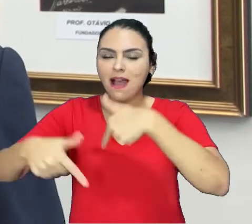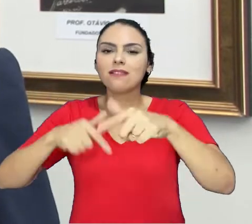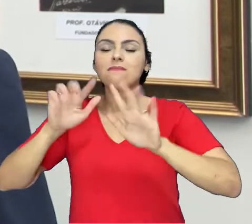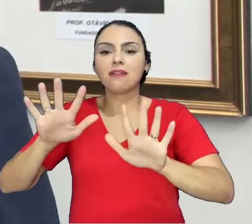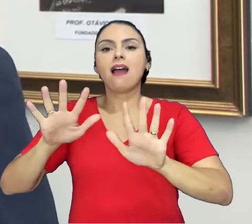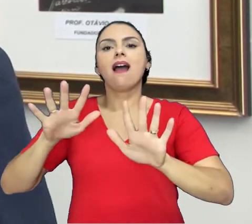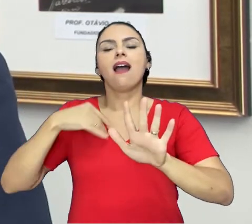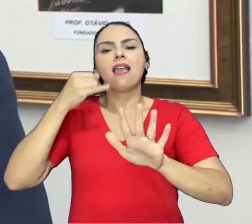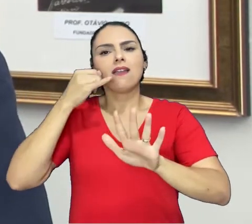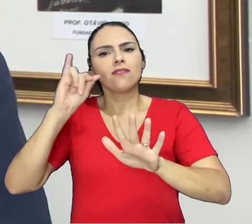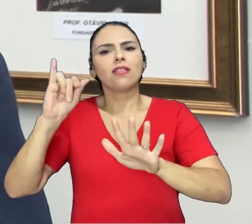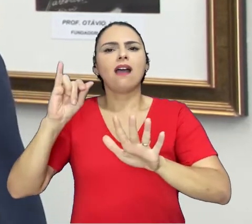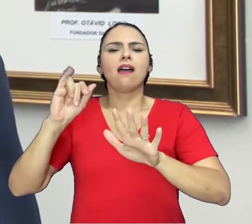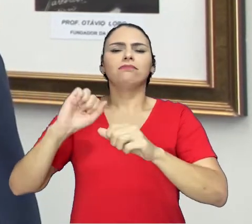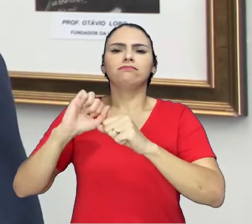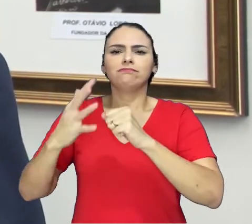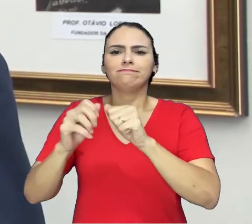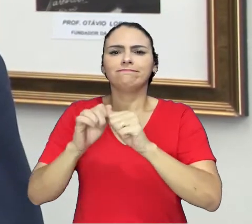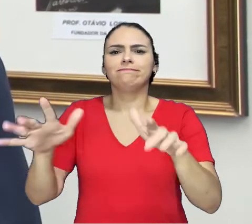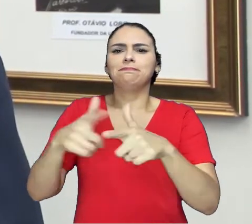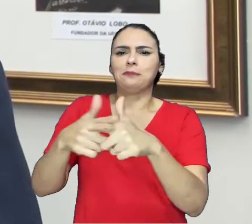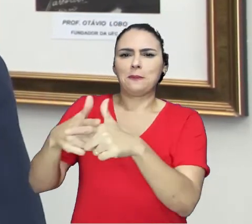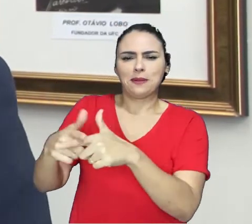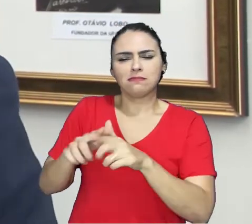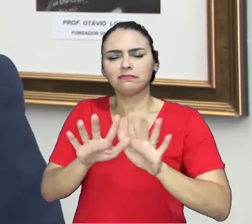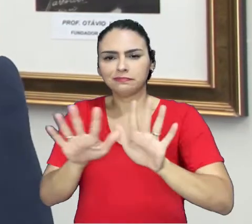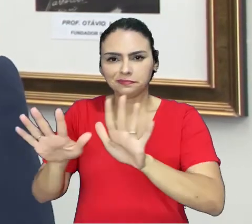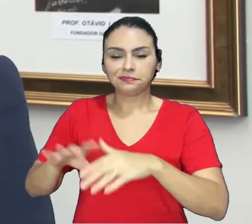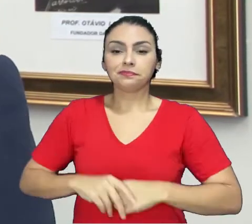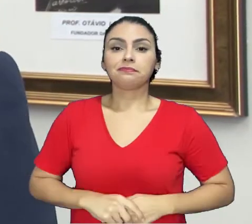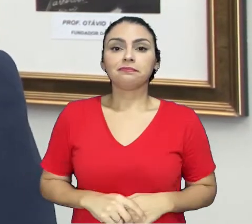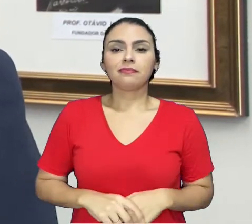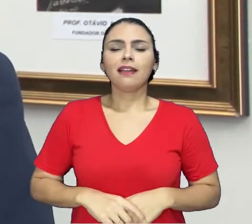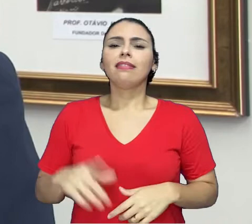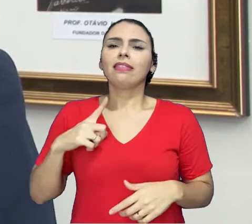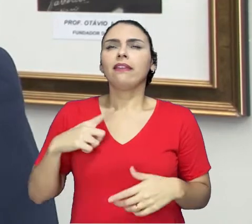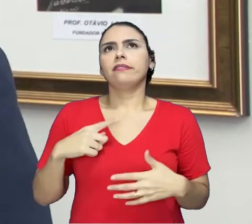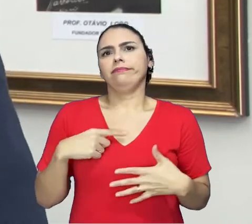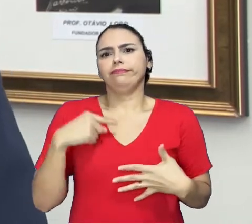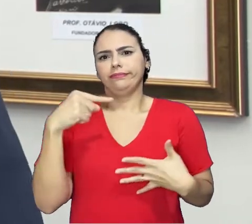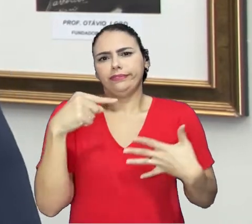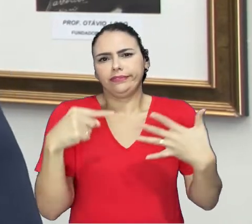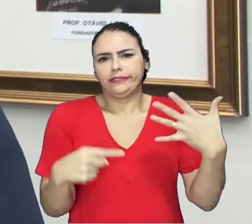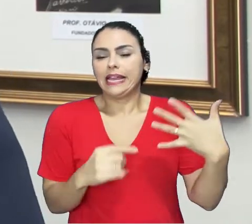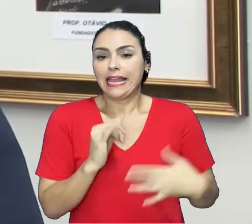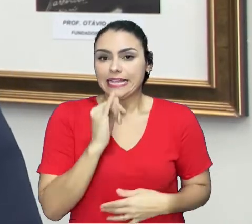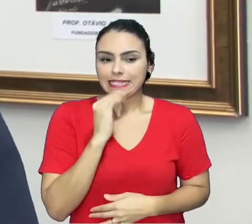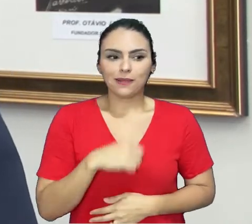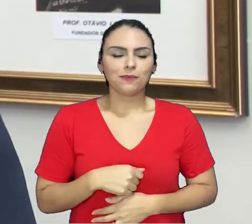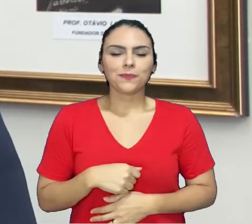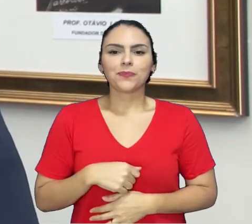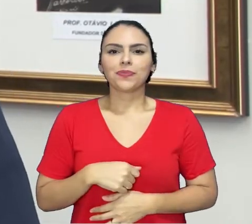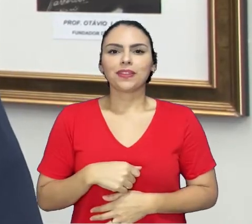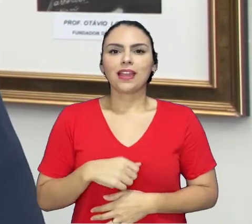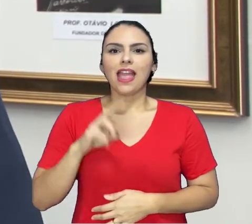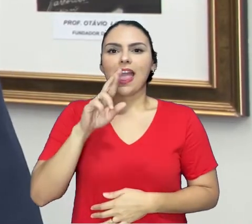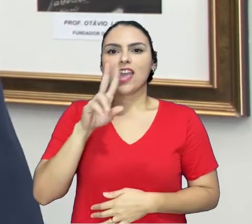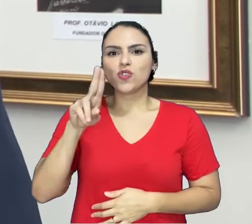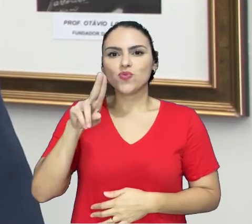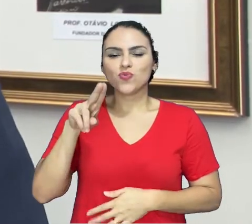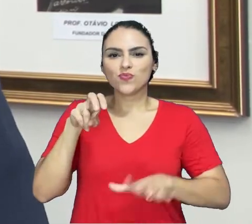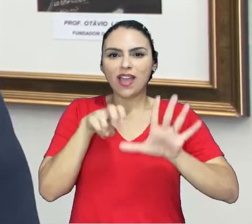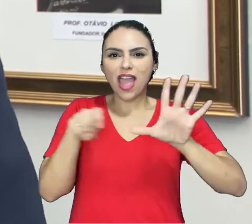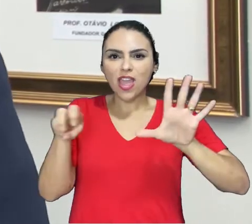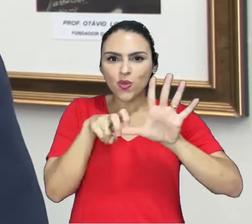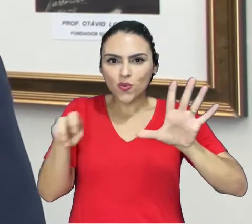enfrentamento dessa doença. Entre eles, por exemplo, os restaurantes universitários